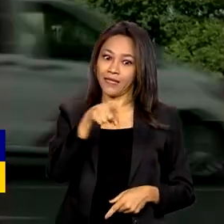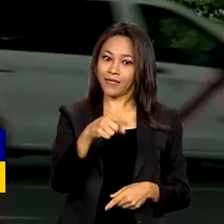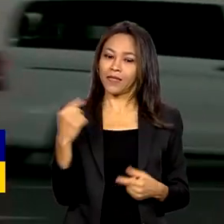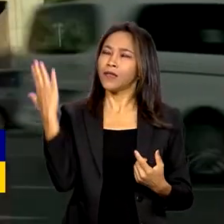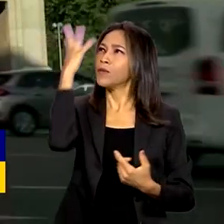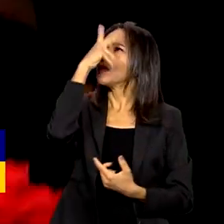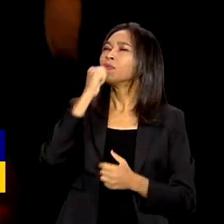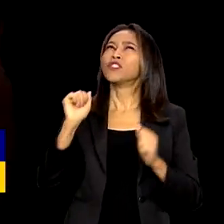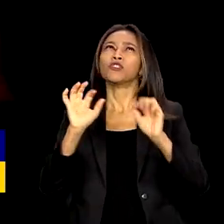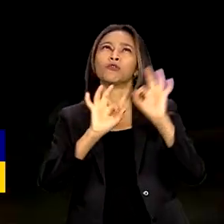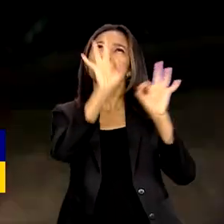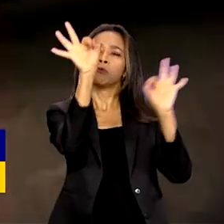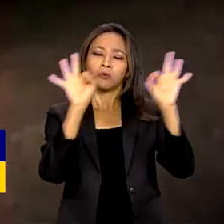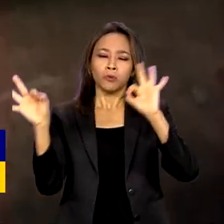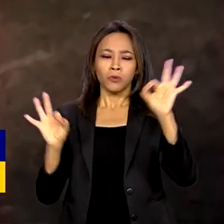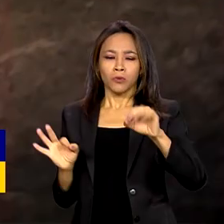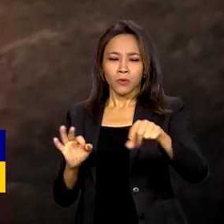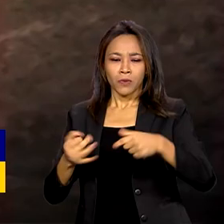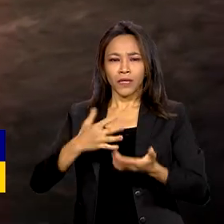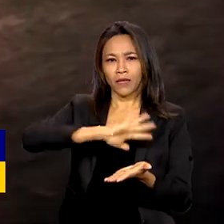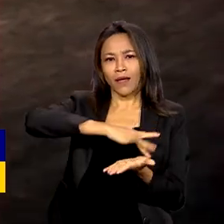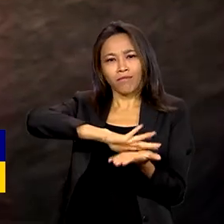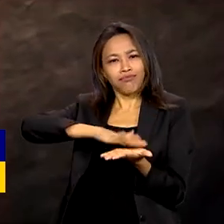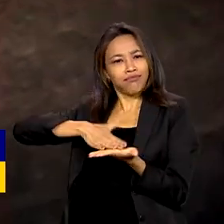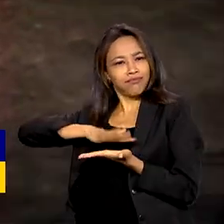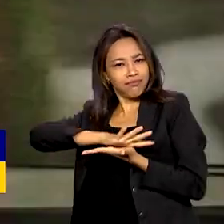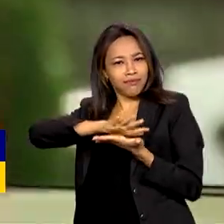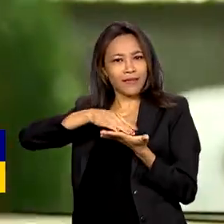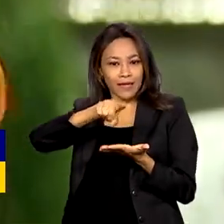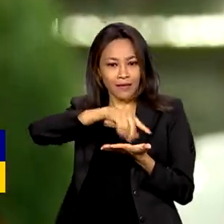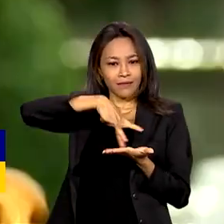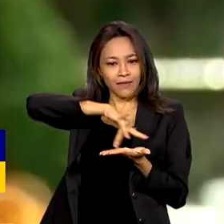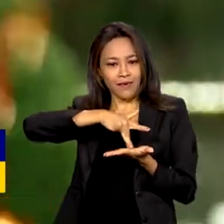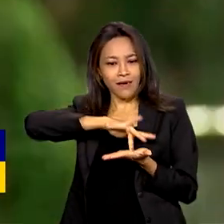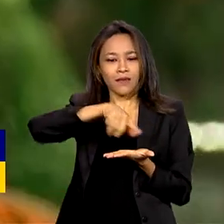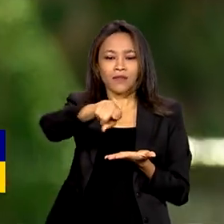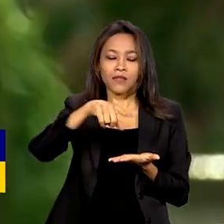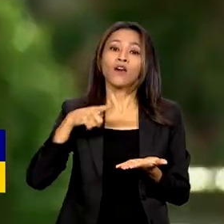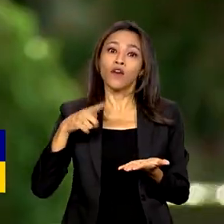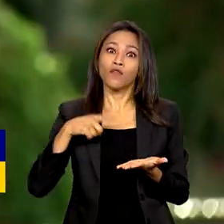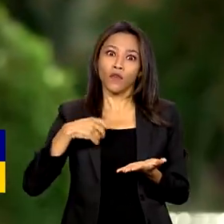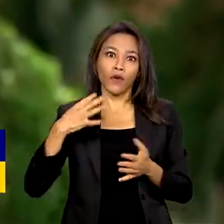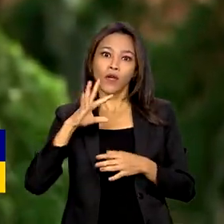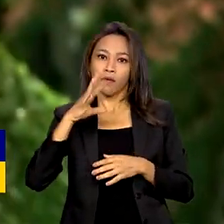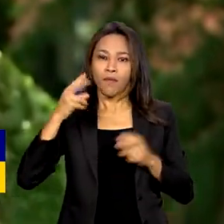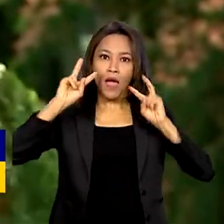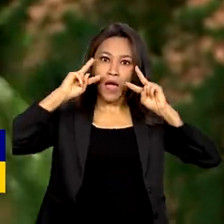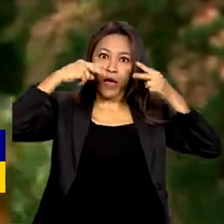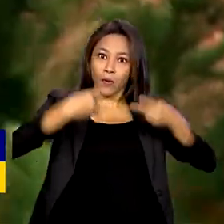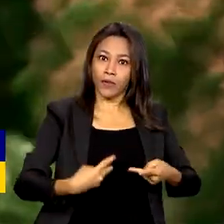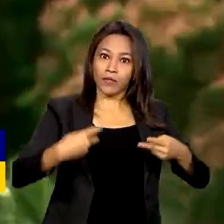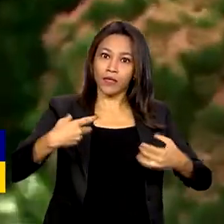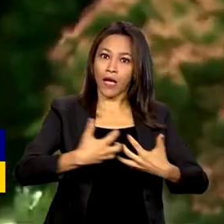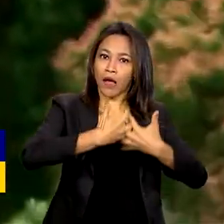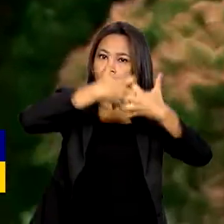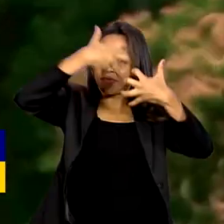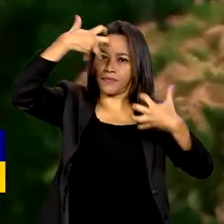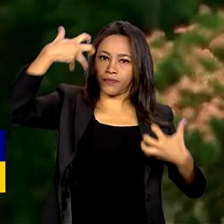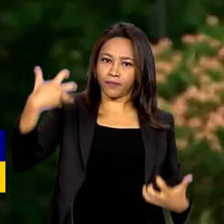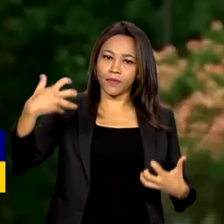belas arquiteturas e do flamenco, foi uma das primeiras a reconhecer a independência do Brasil em 1822.